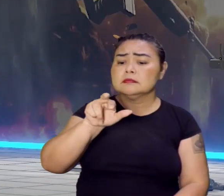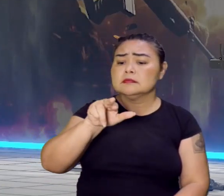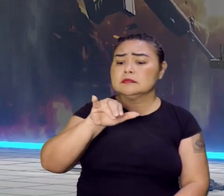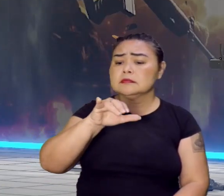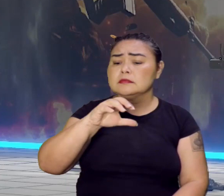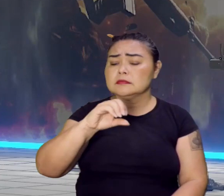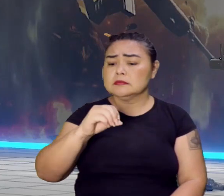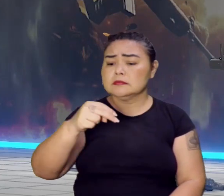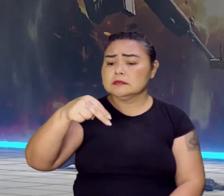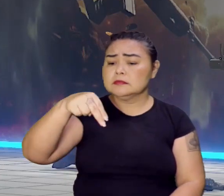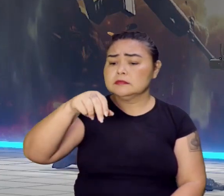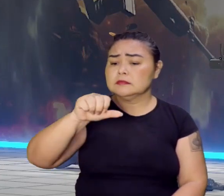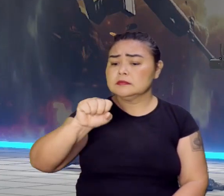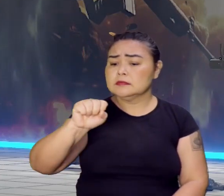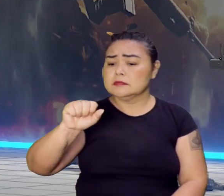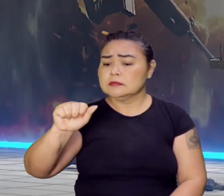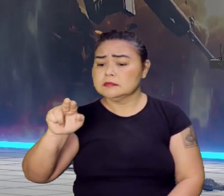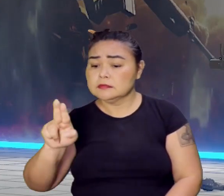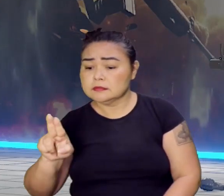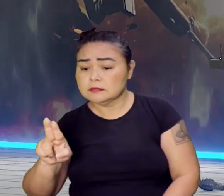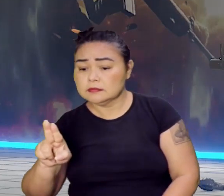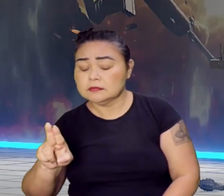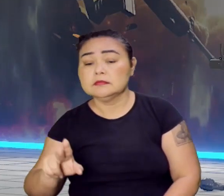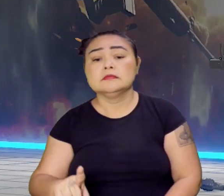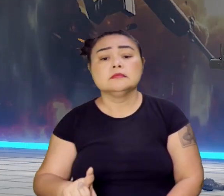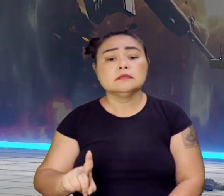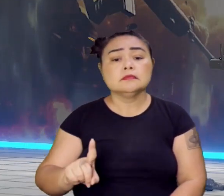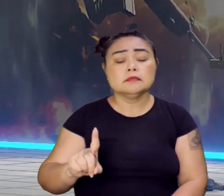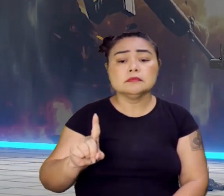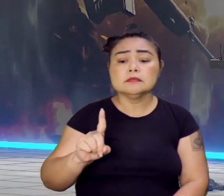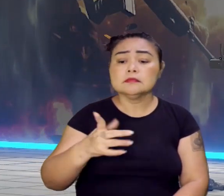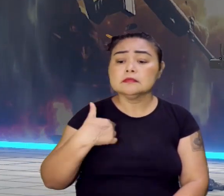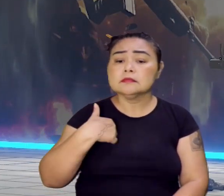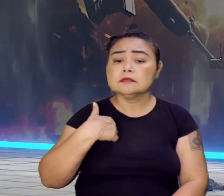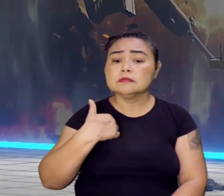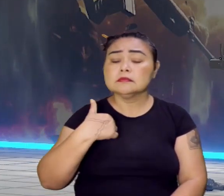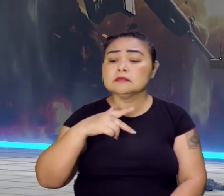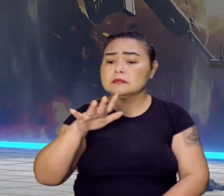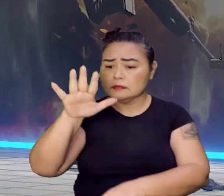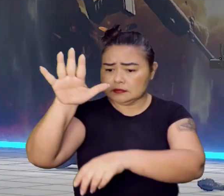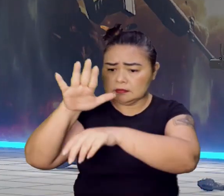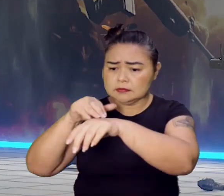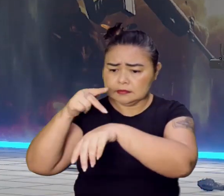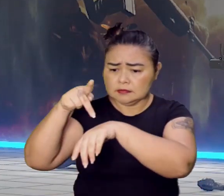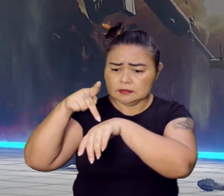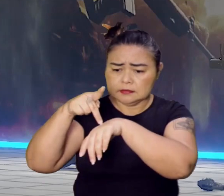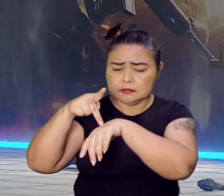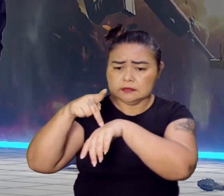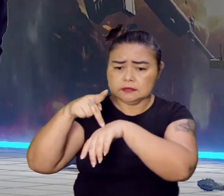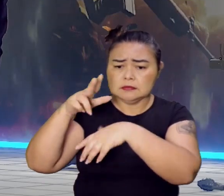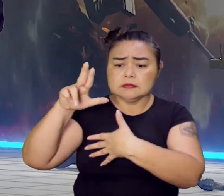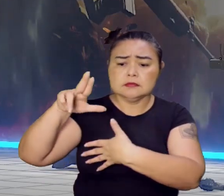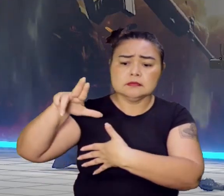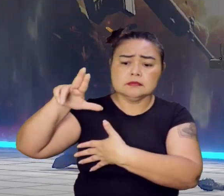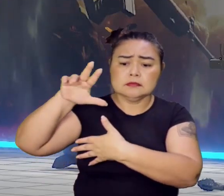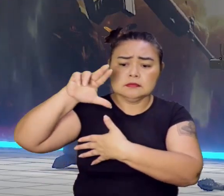Maurício de Nassau. Existe algum outro país que você saiba aqui da América do Sul que tenha sido ocupado pelos